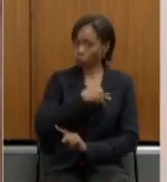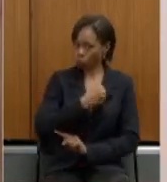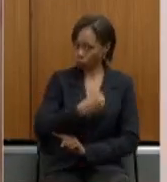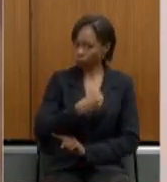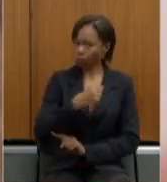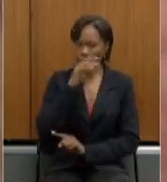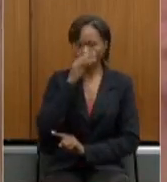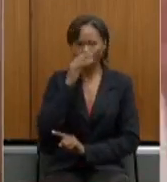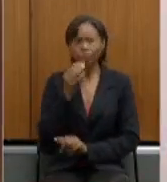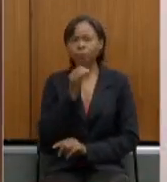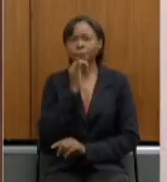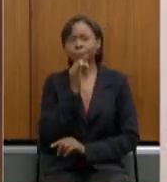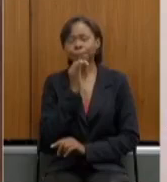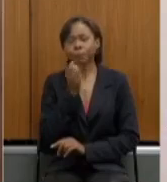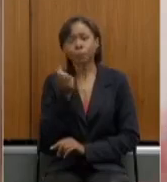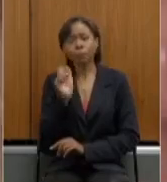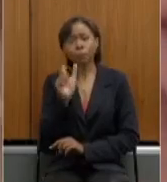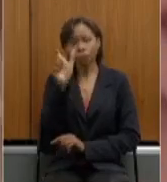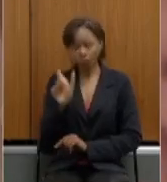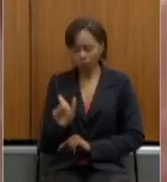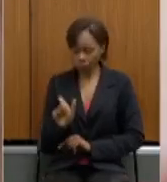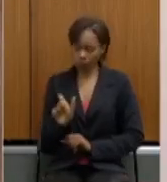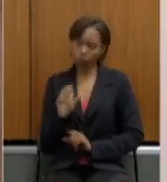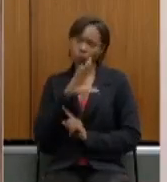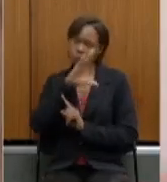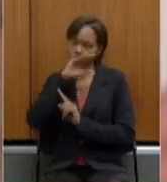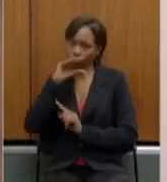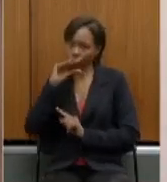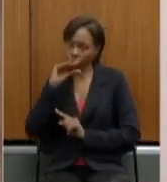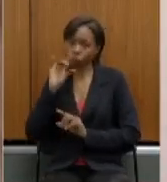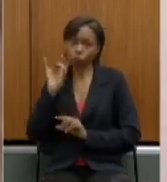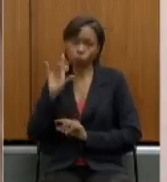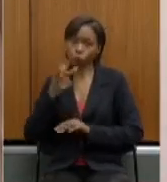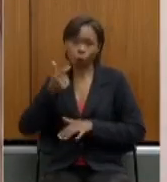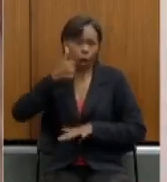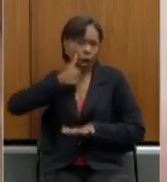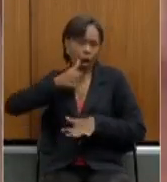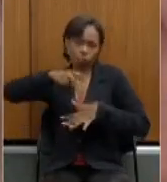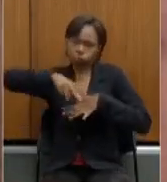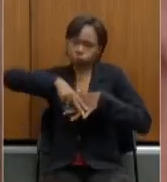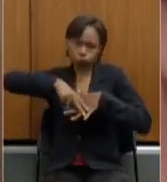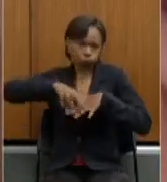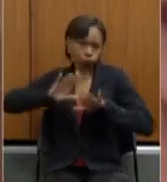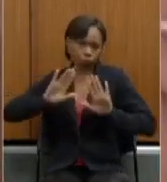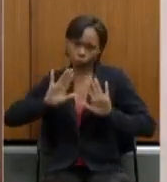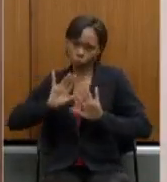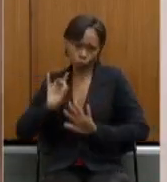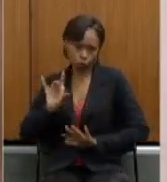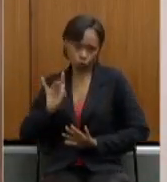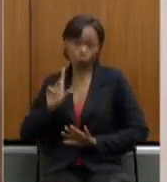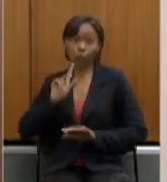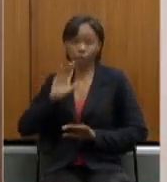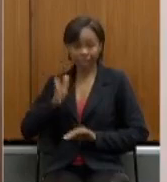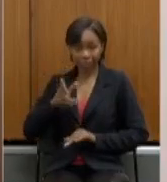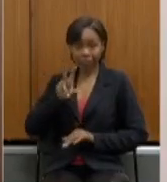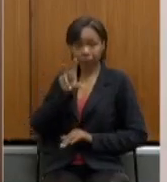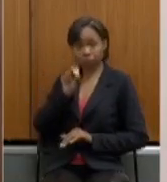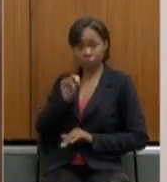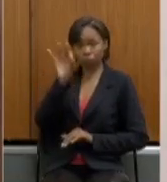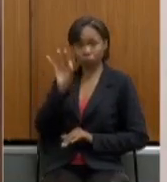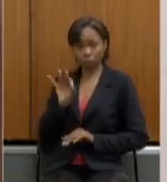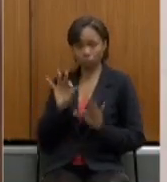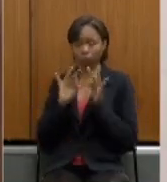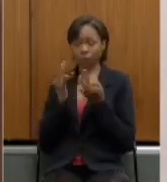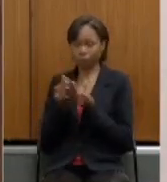que esse servidor tenha apenas a viúva ele já tem 50% é a cota familiar